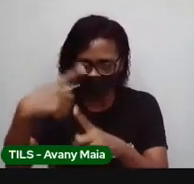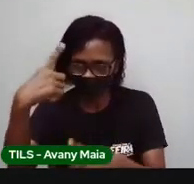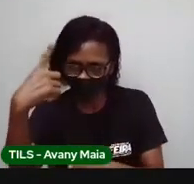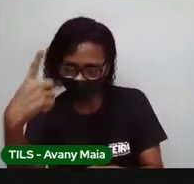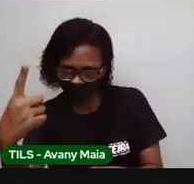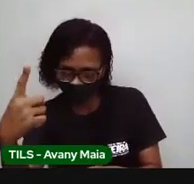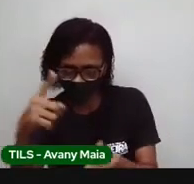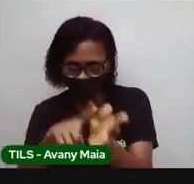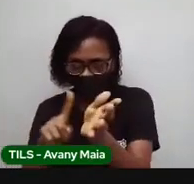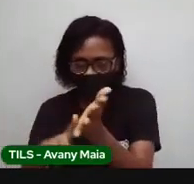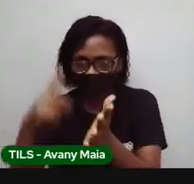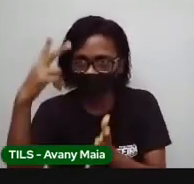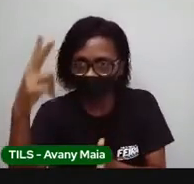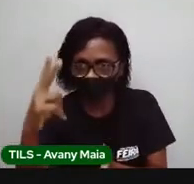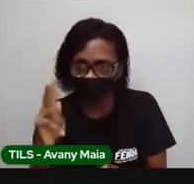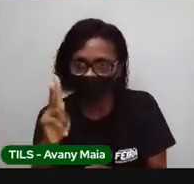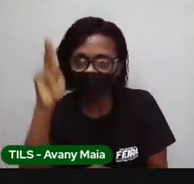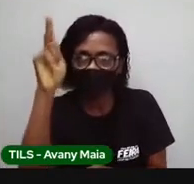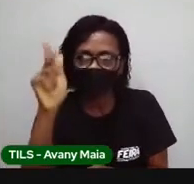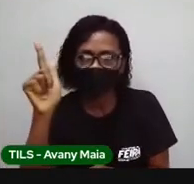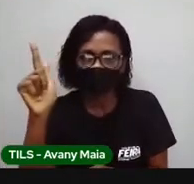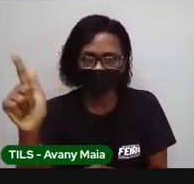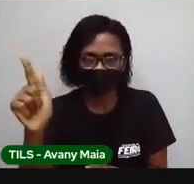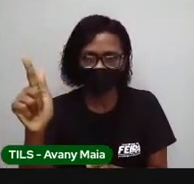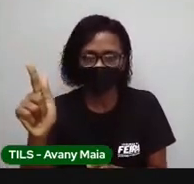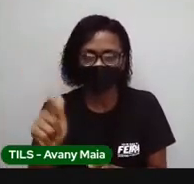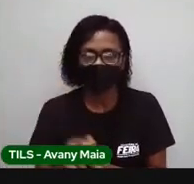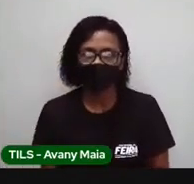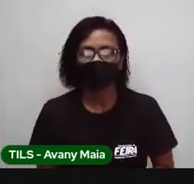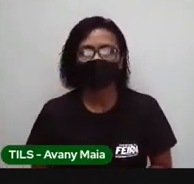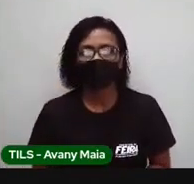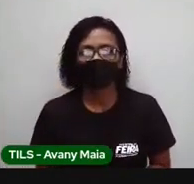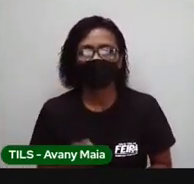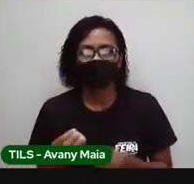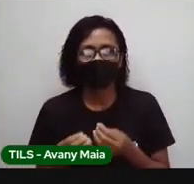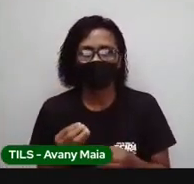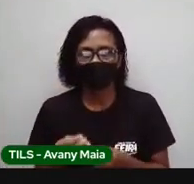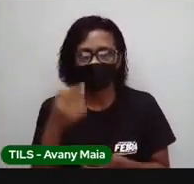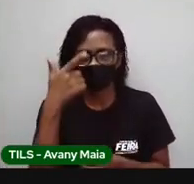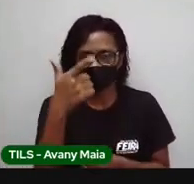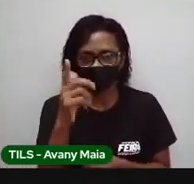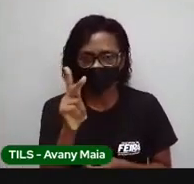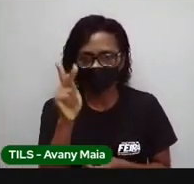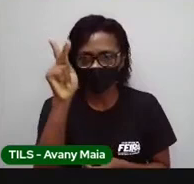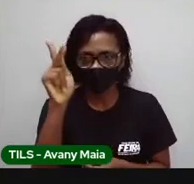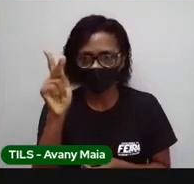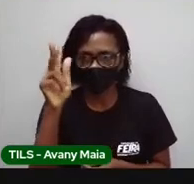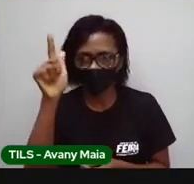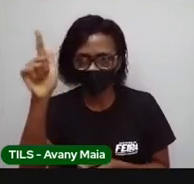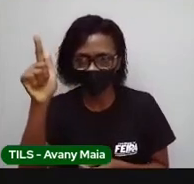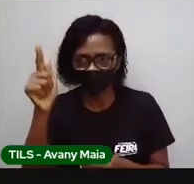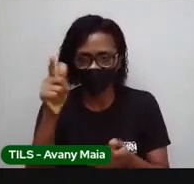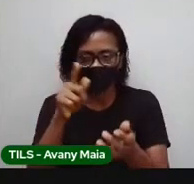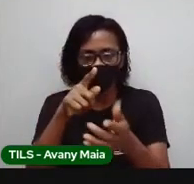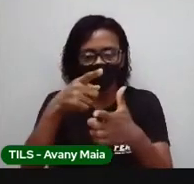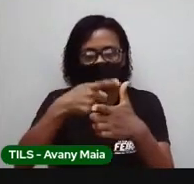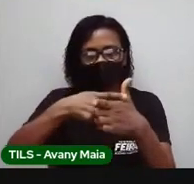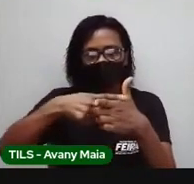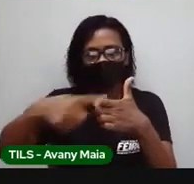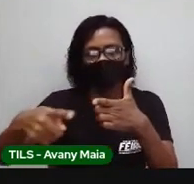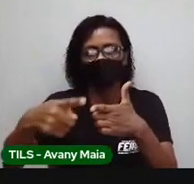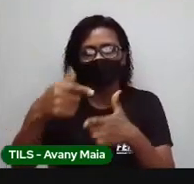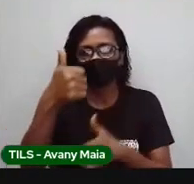é só eu multiplicar por mil? Exatamente. Então, por exemplo, se eu falo de três